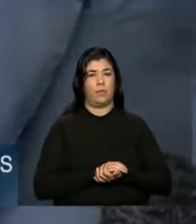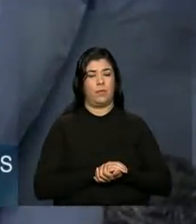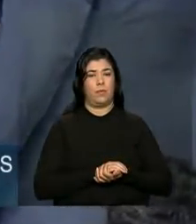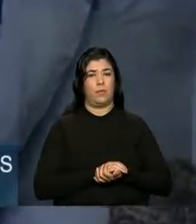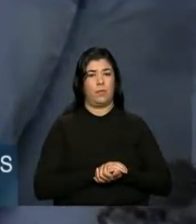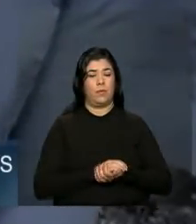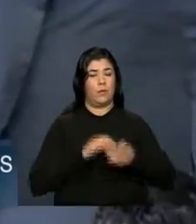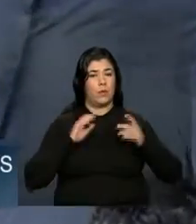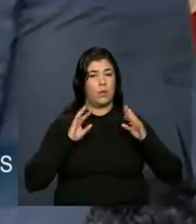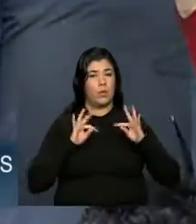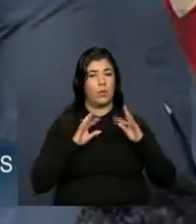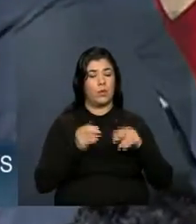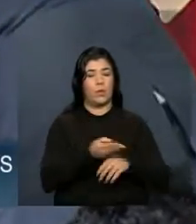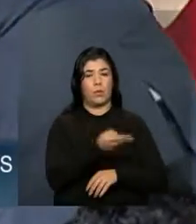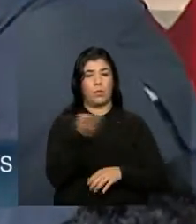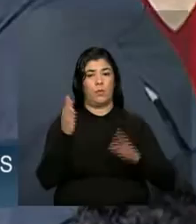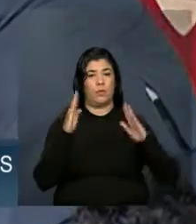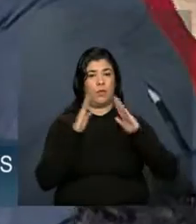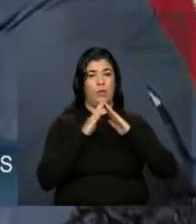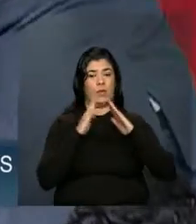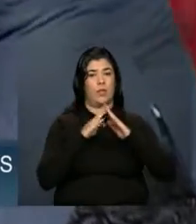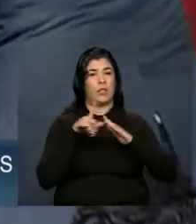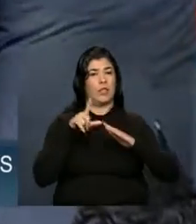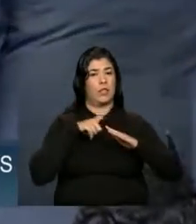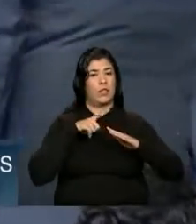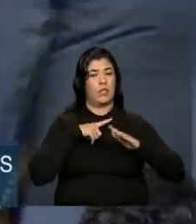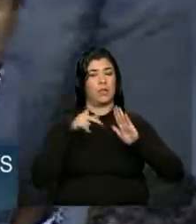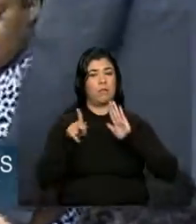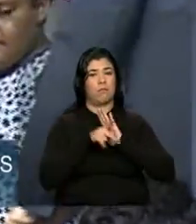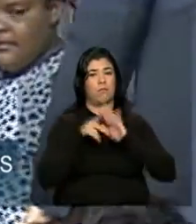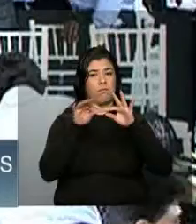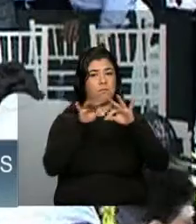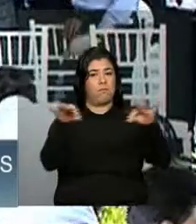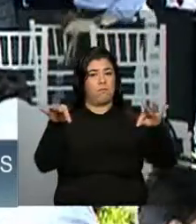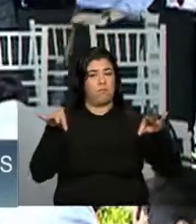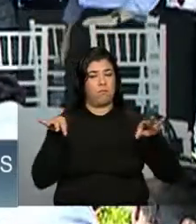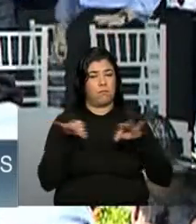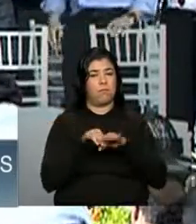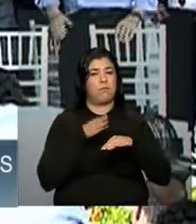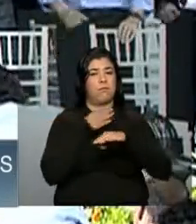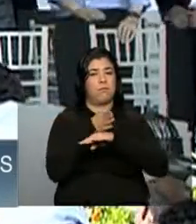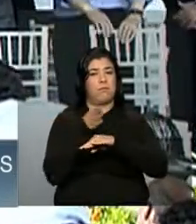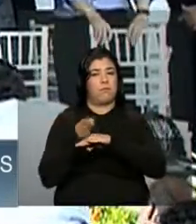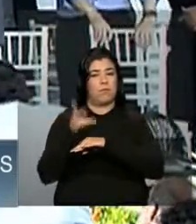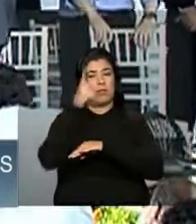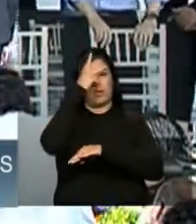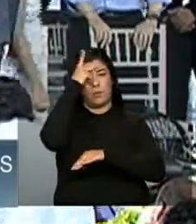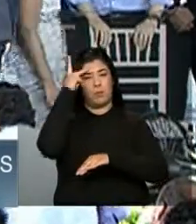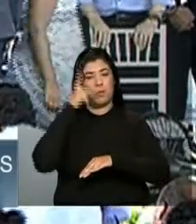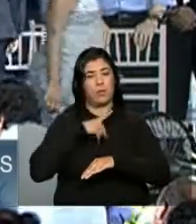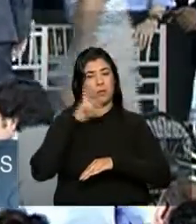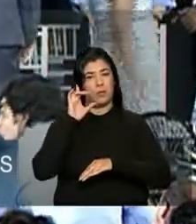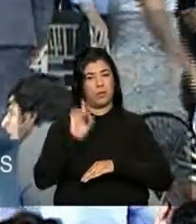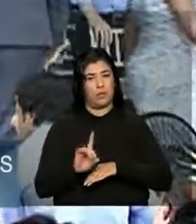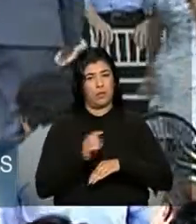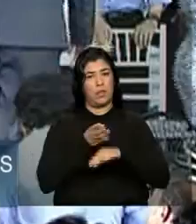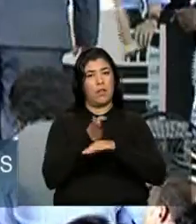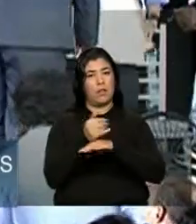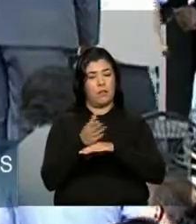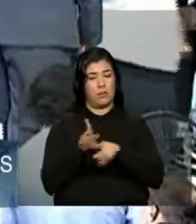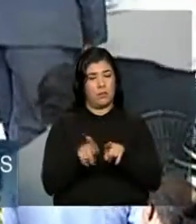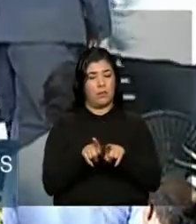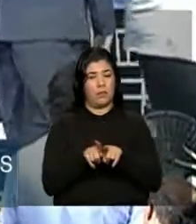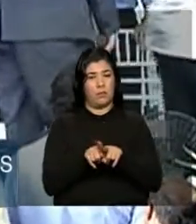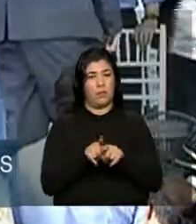Todas as casas são padronizadas, todas são acessíveis a pessoas com deficiência. e família